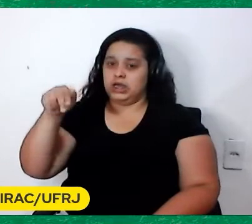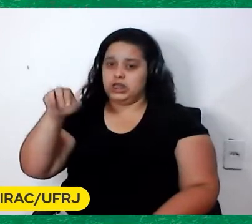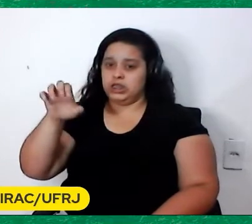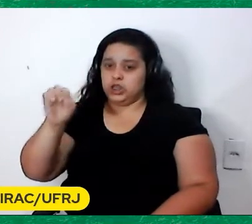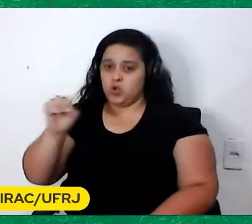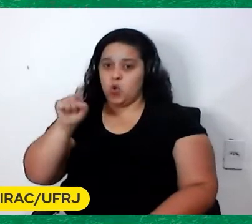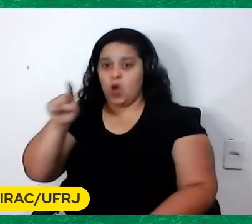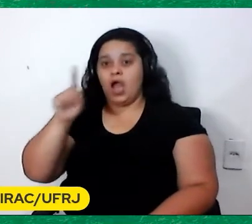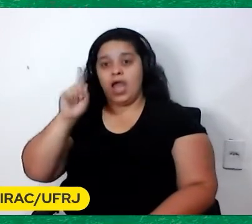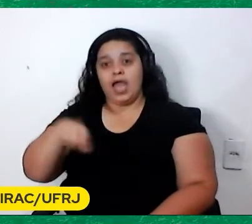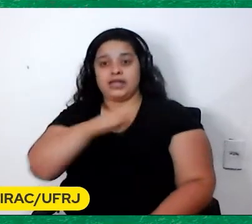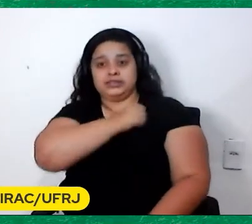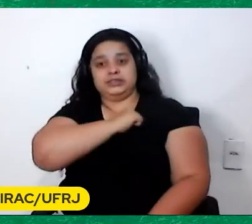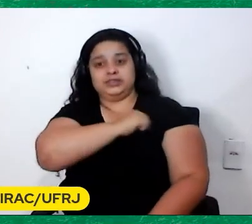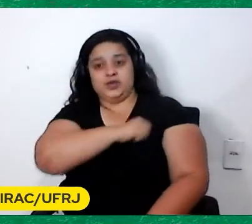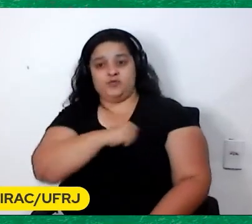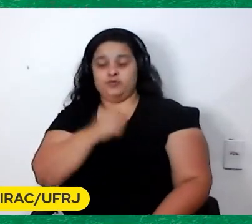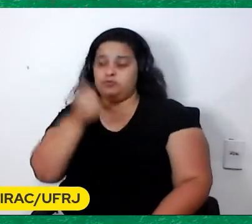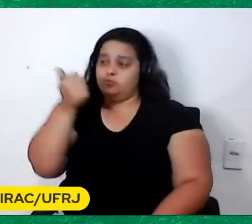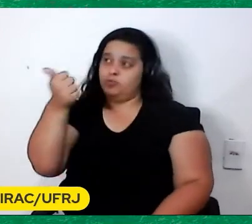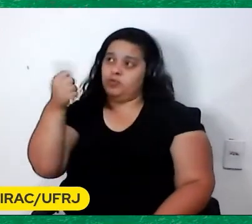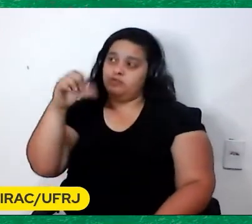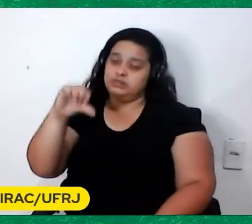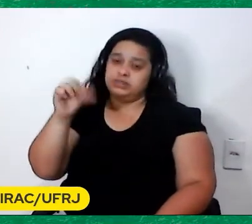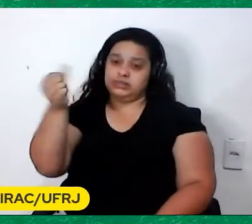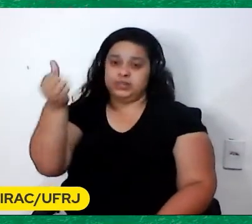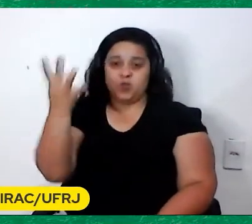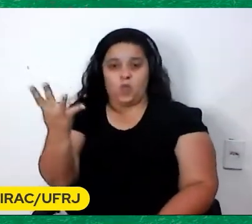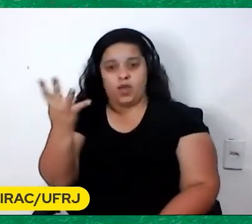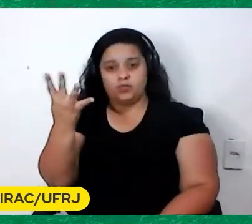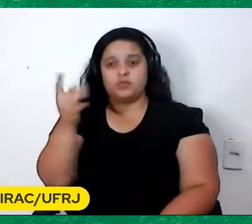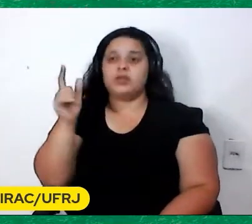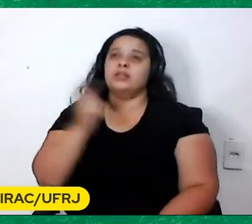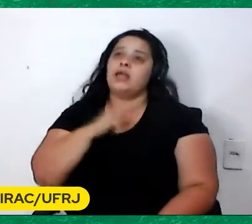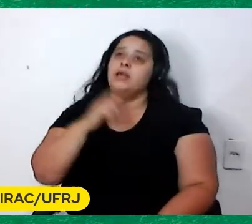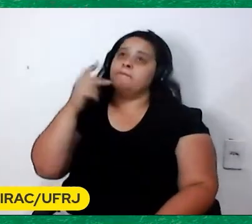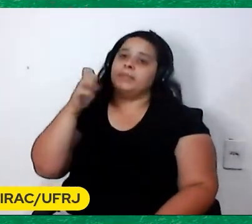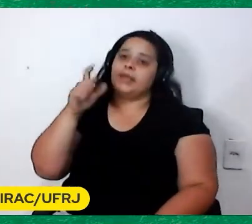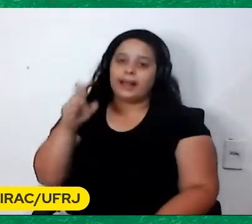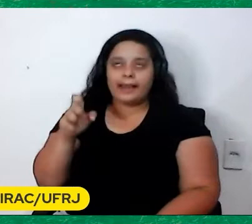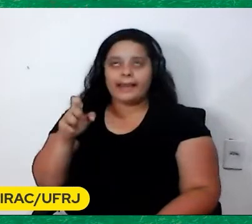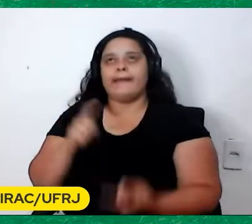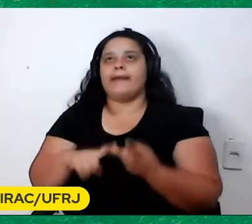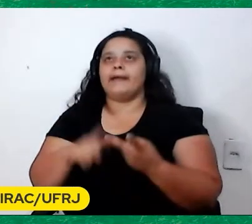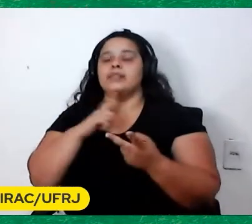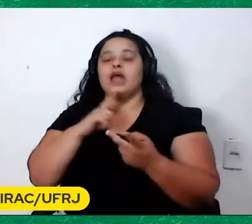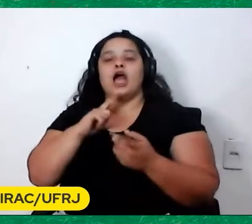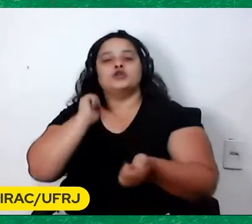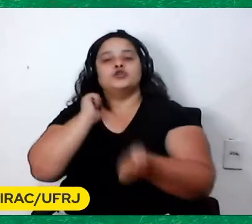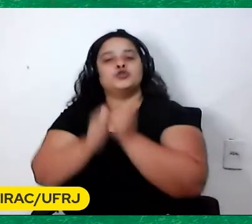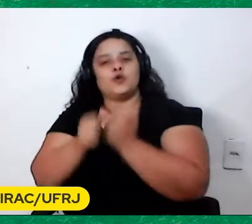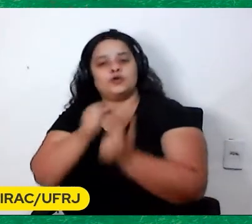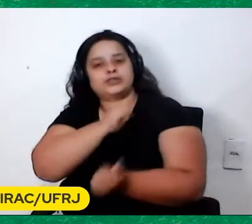Acompanha a campanha Do Santos Em 64 Está lá o Pelé E tal Os jogos do Santos Que ele filmou